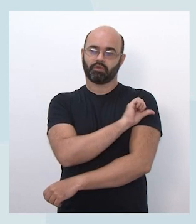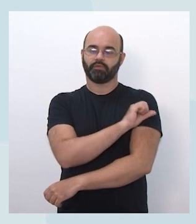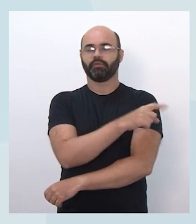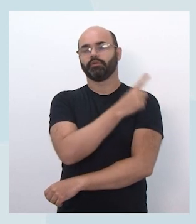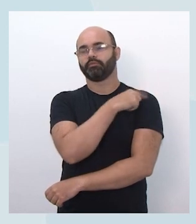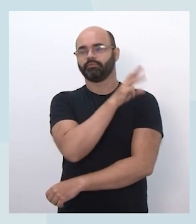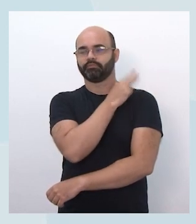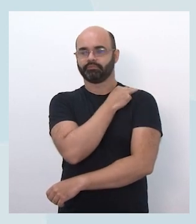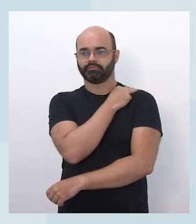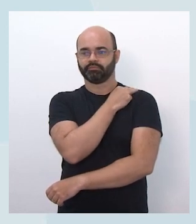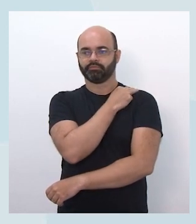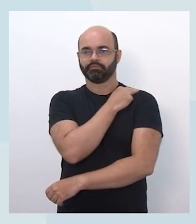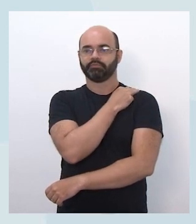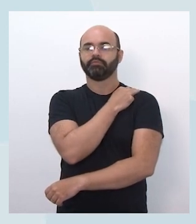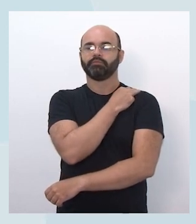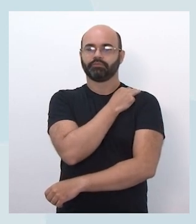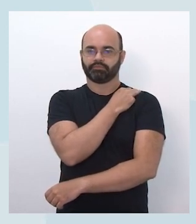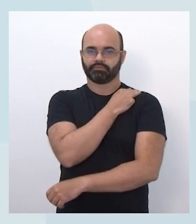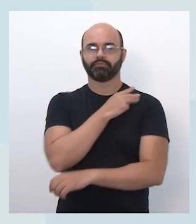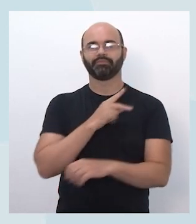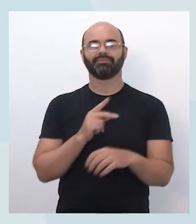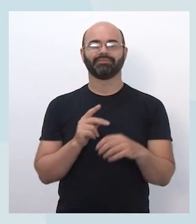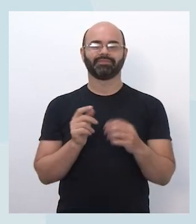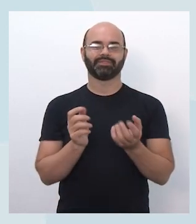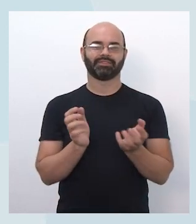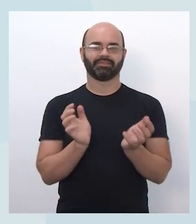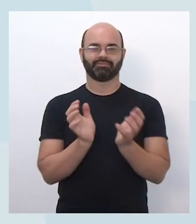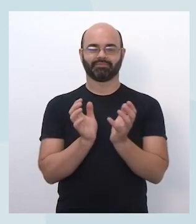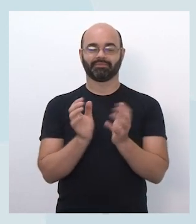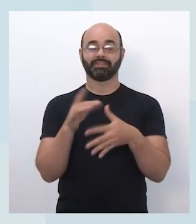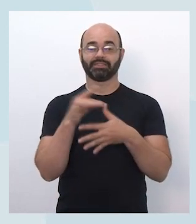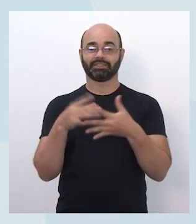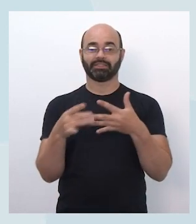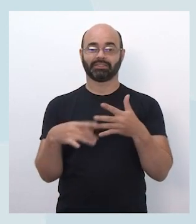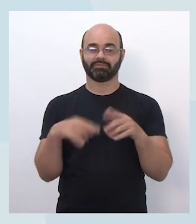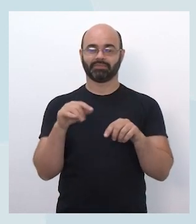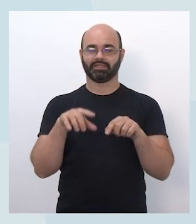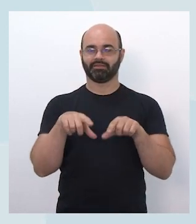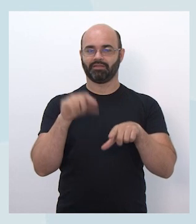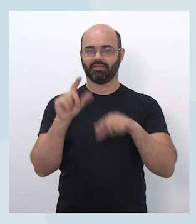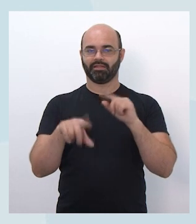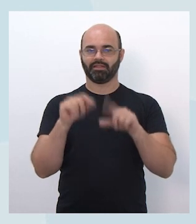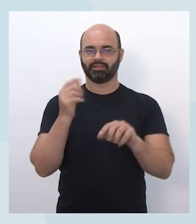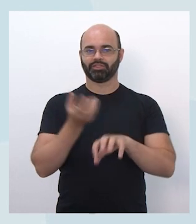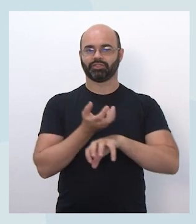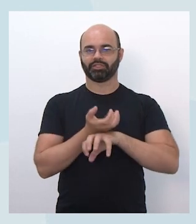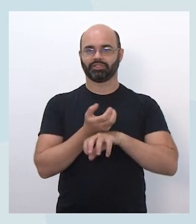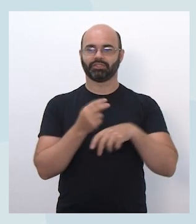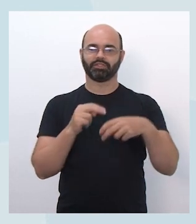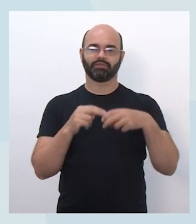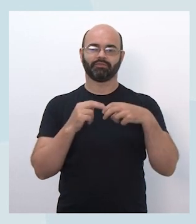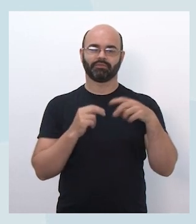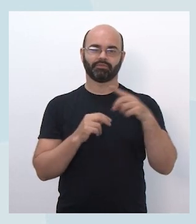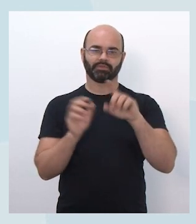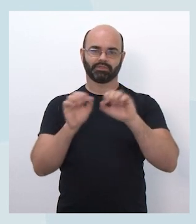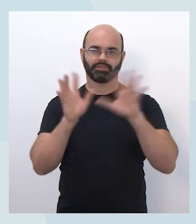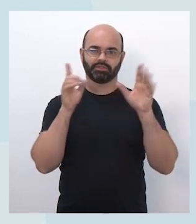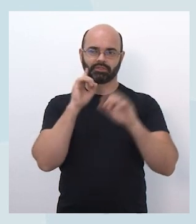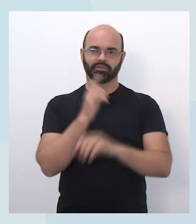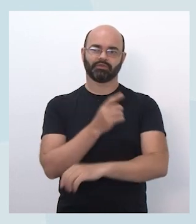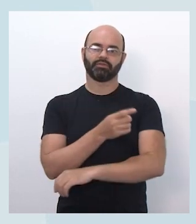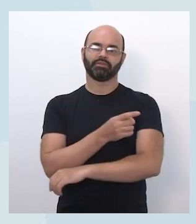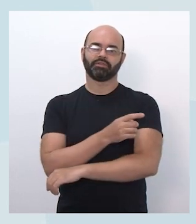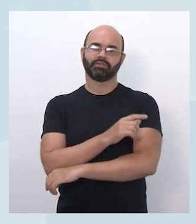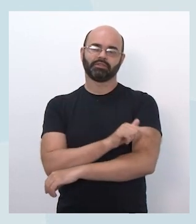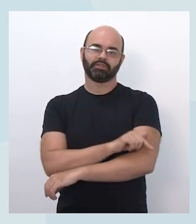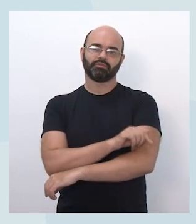refletindo o processo das eletivas do Inova Educação. Então, só deixando isso claro, por isso até que eu estou fazendo essa decisão, sexto, sétimo, oitavo e nono, ensino